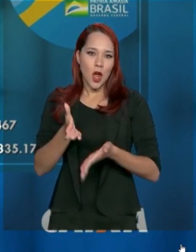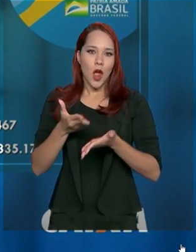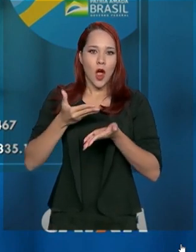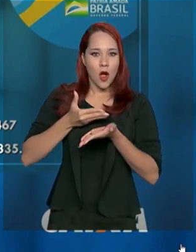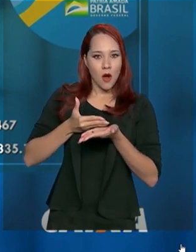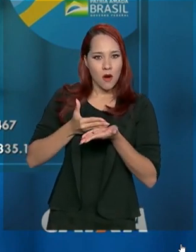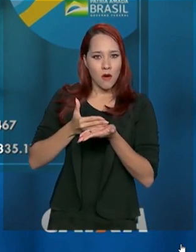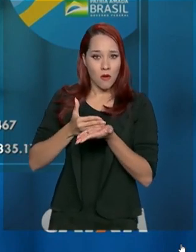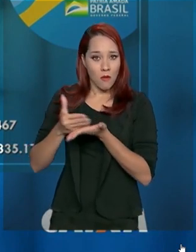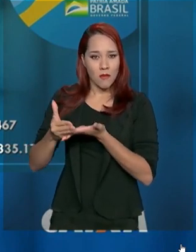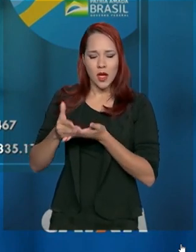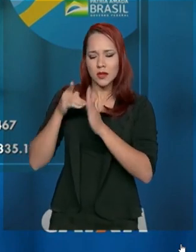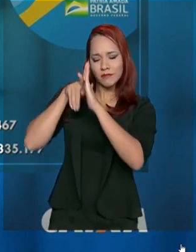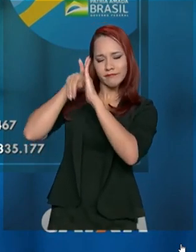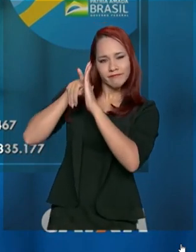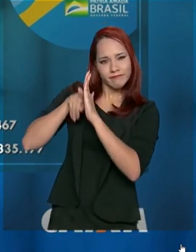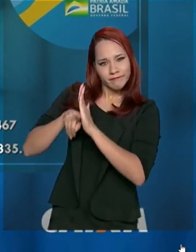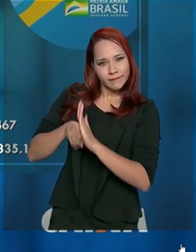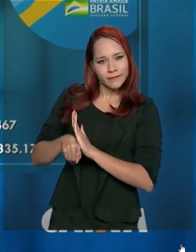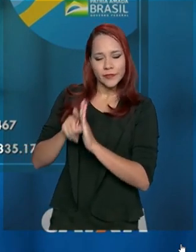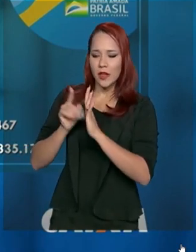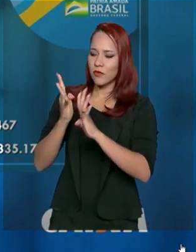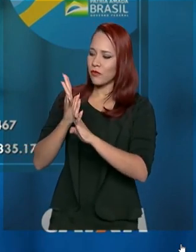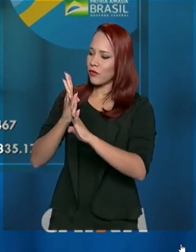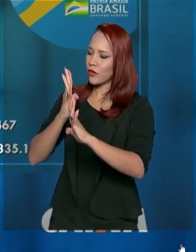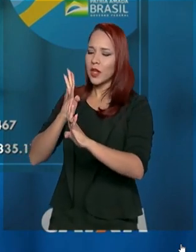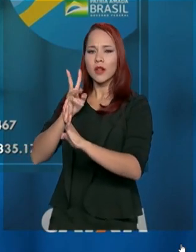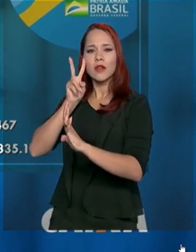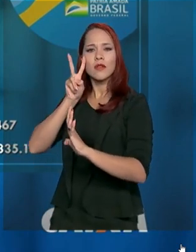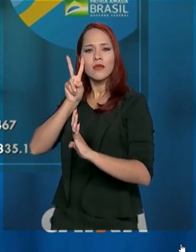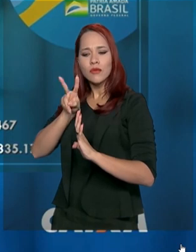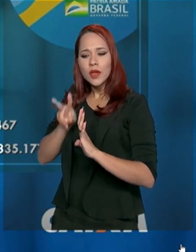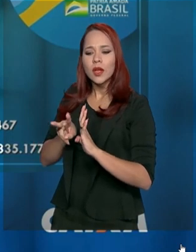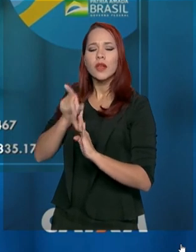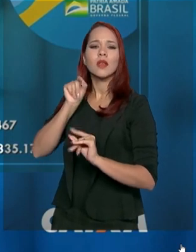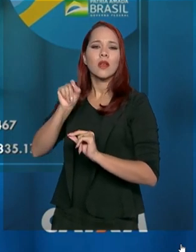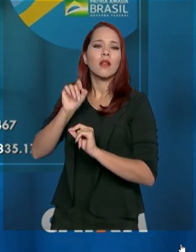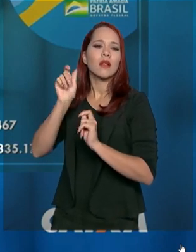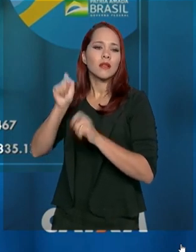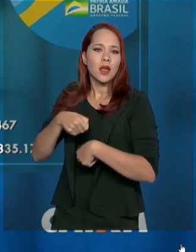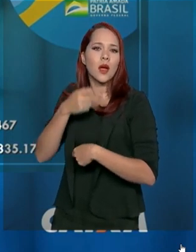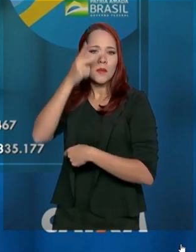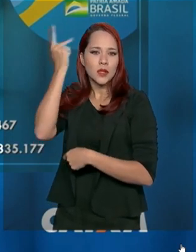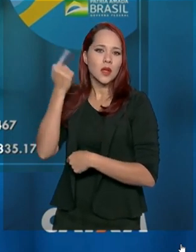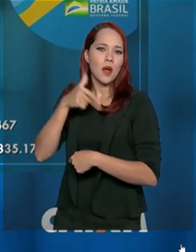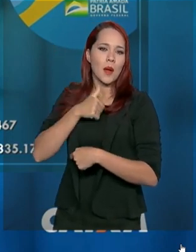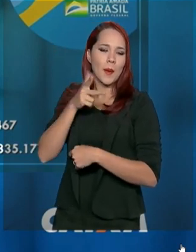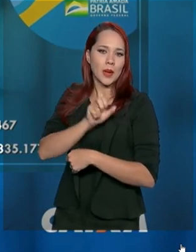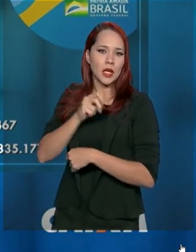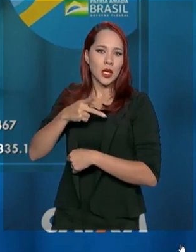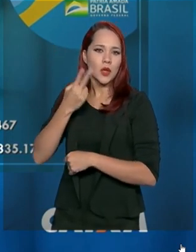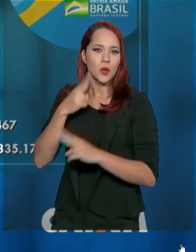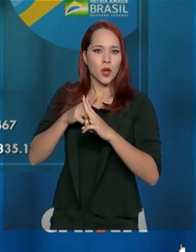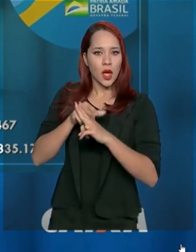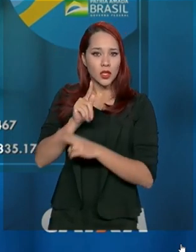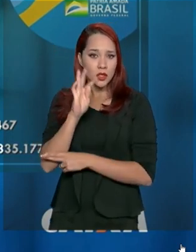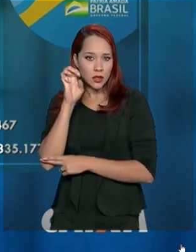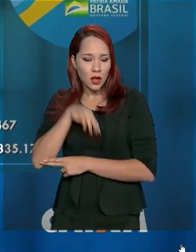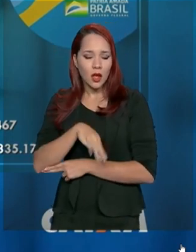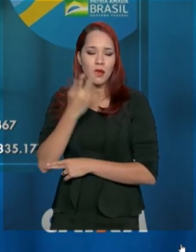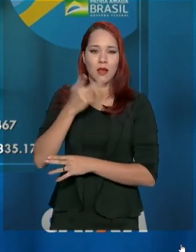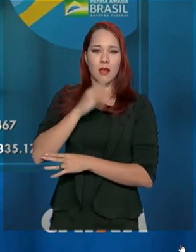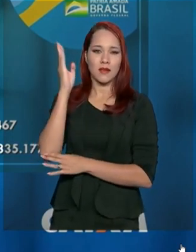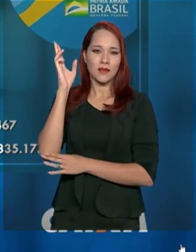a verificar nas filas para realizar os tokens do Caixa Tem e acelerar o pagamento.